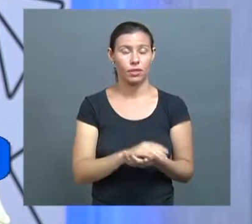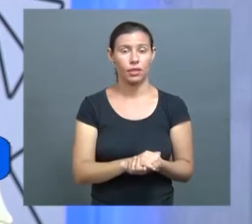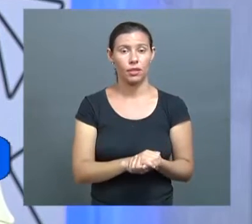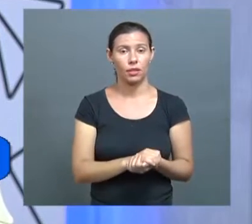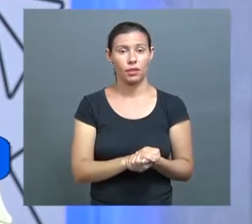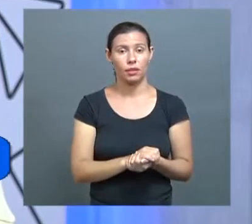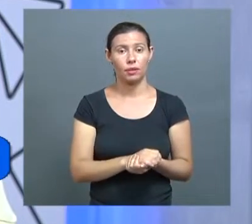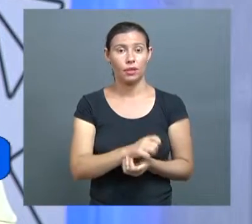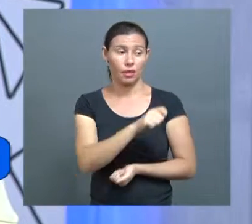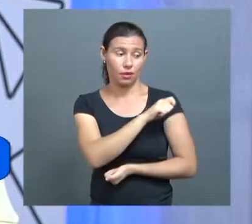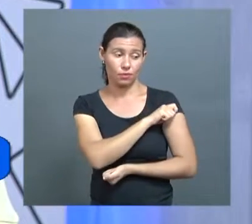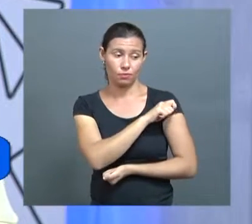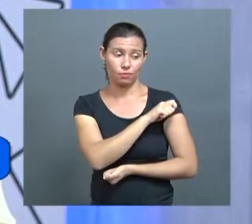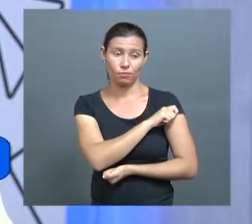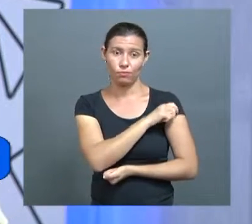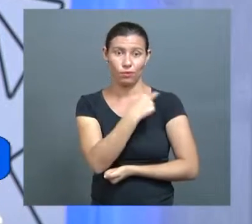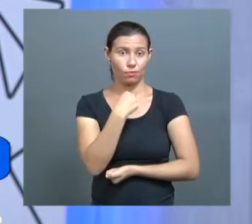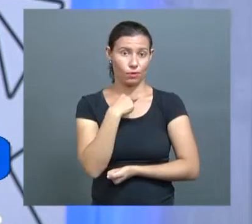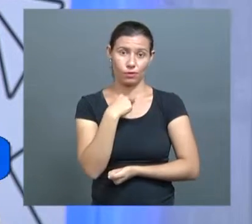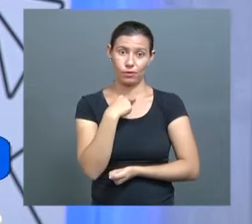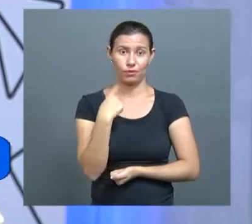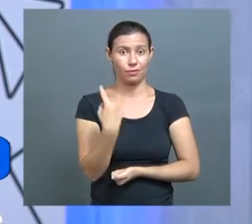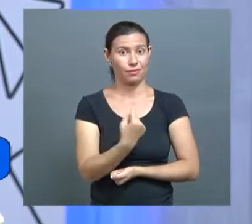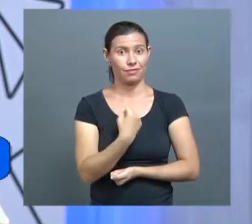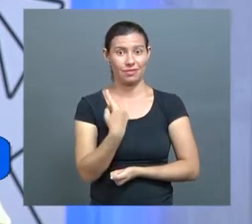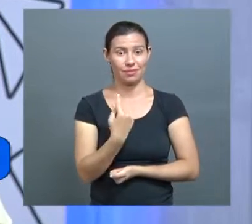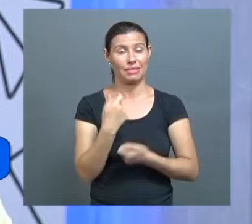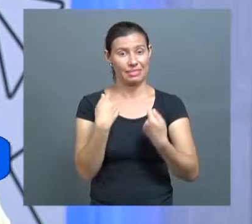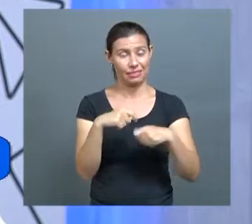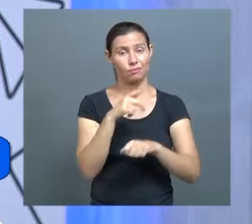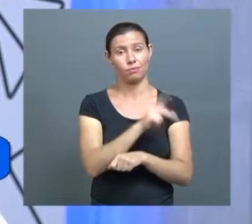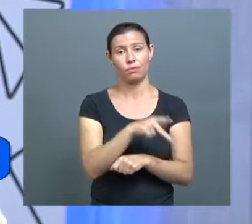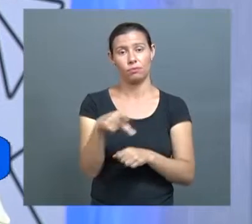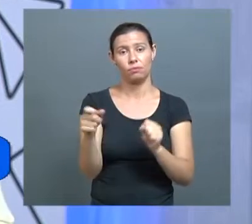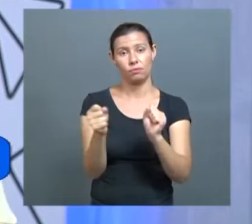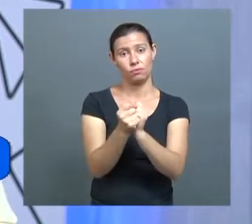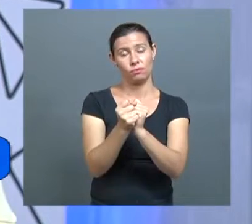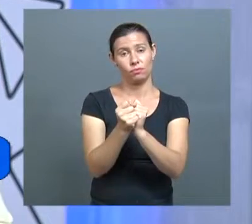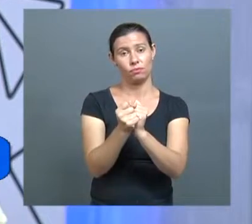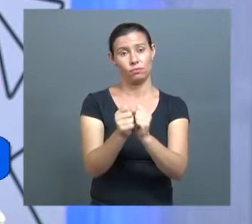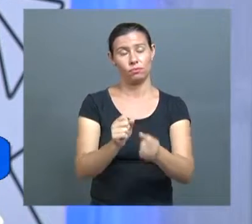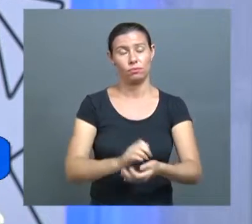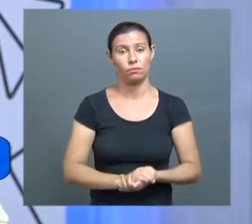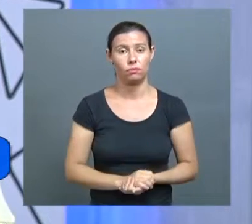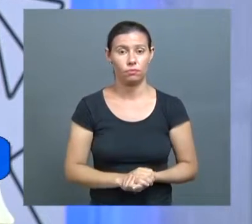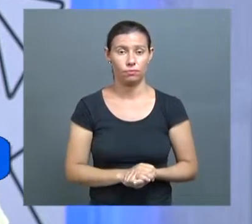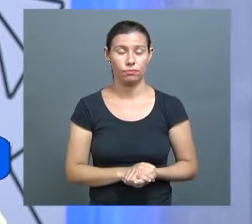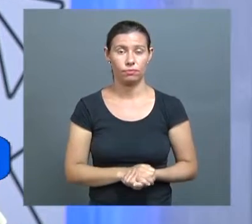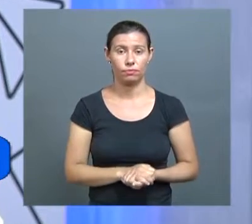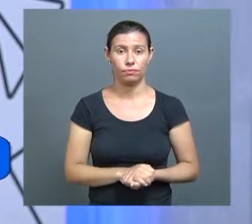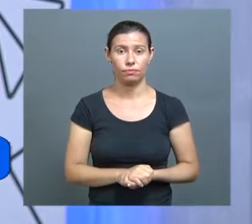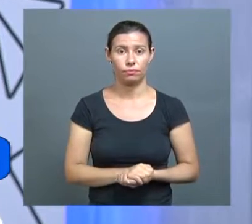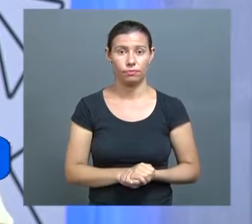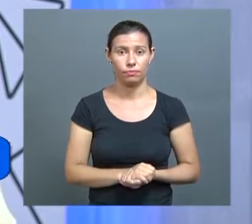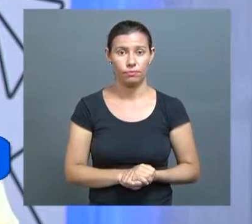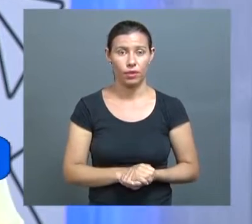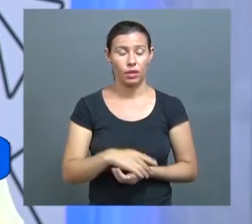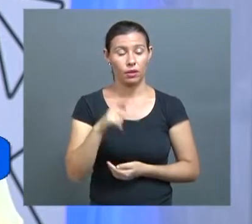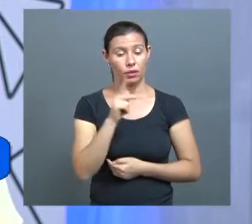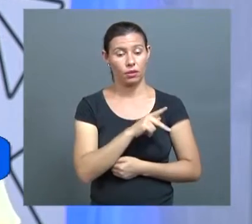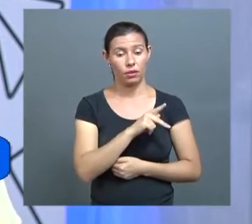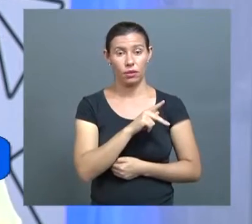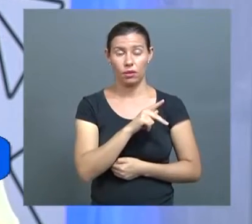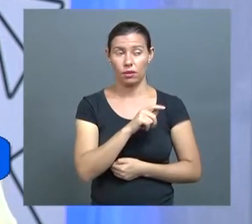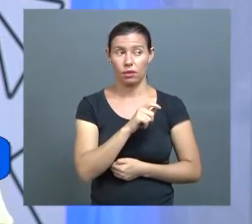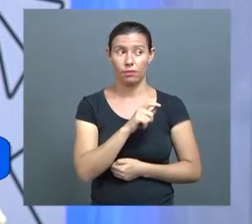sem os alunos lá dentro. Porque o aluno só fica lá dentro do pronto-socorro quando da presença dos docentes. Sem docente, o aluno não pode